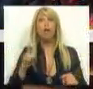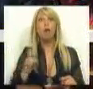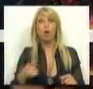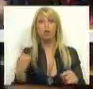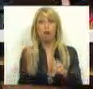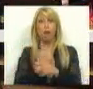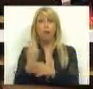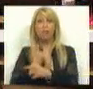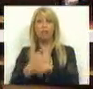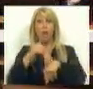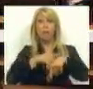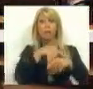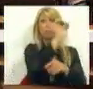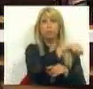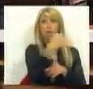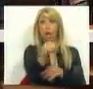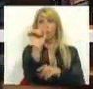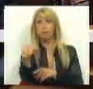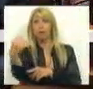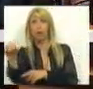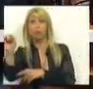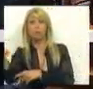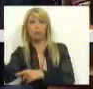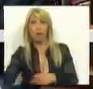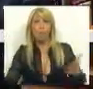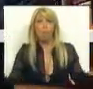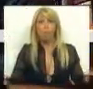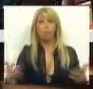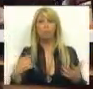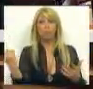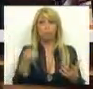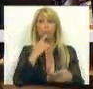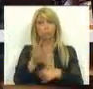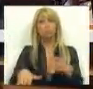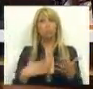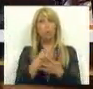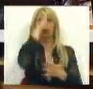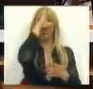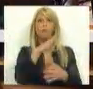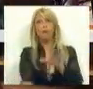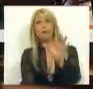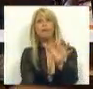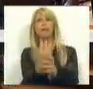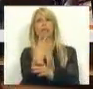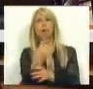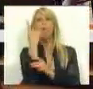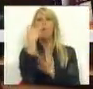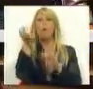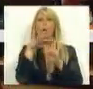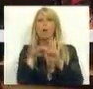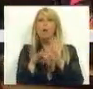sazonais e intermitentes. Fizemos uma proposta ao Governo da criação de um programa